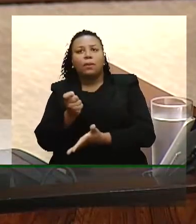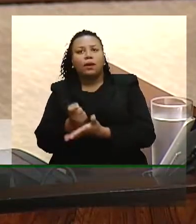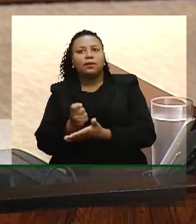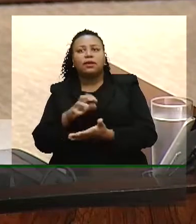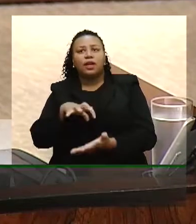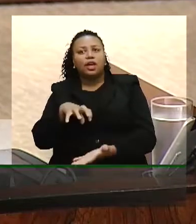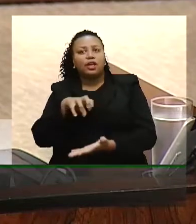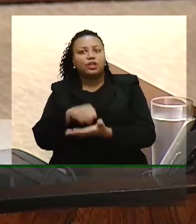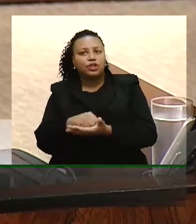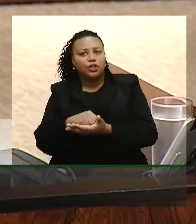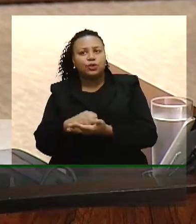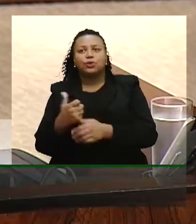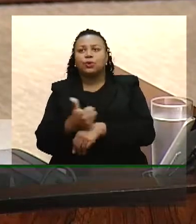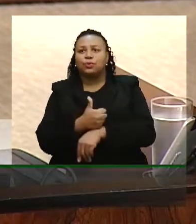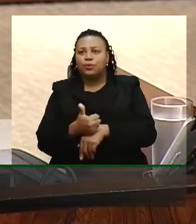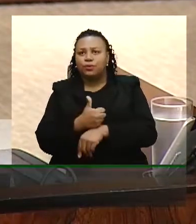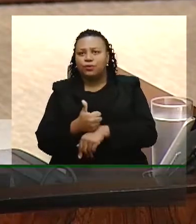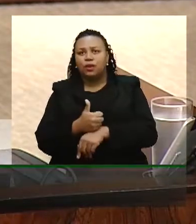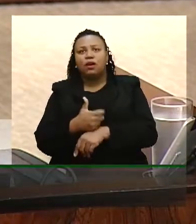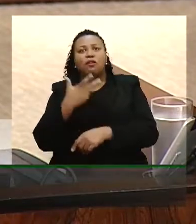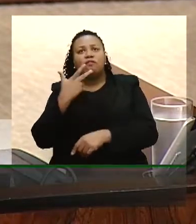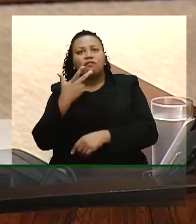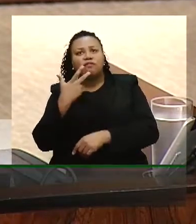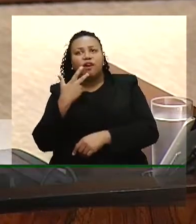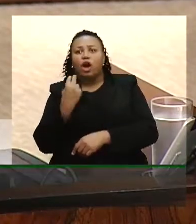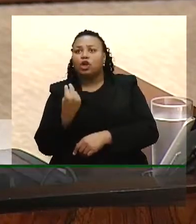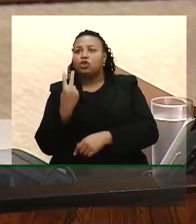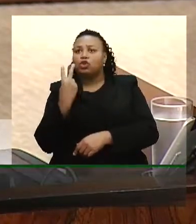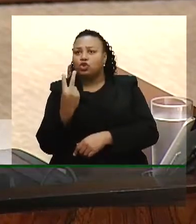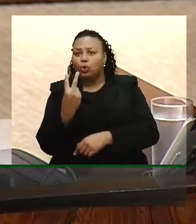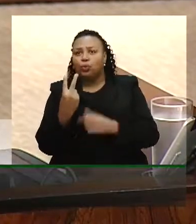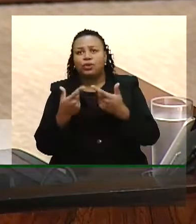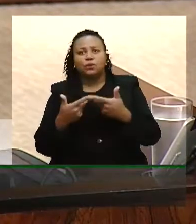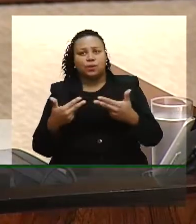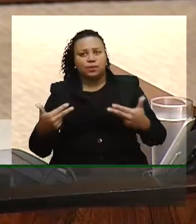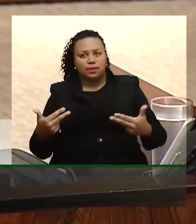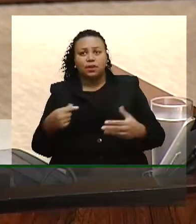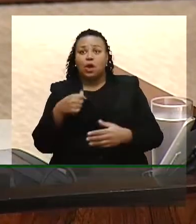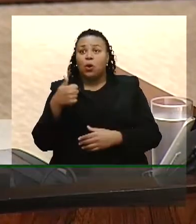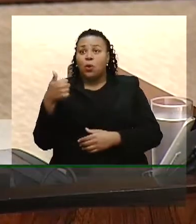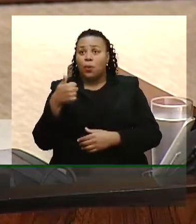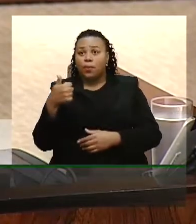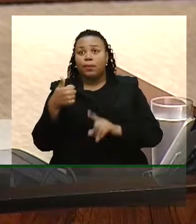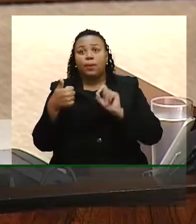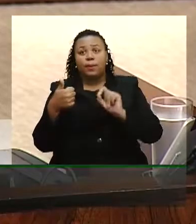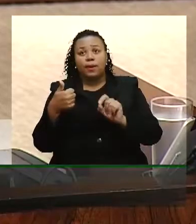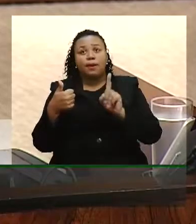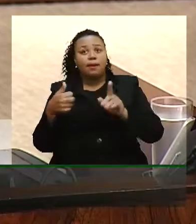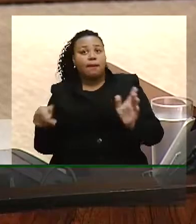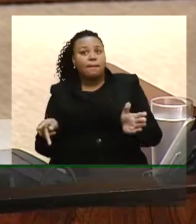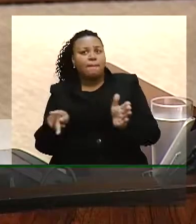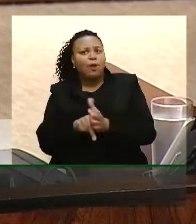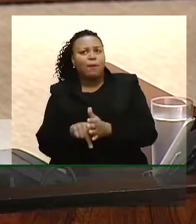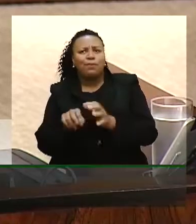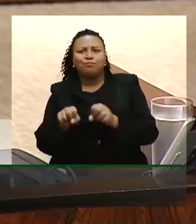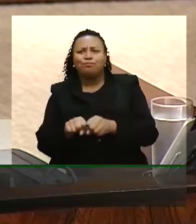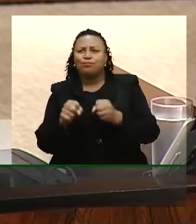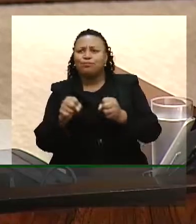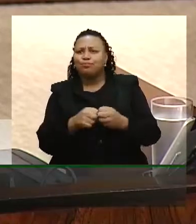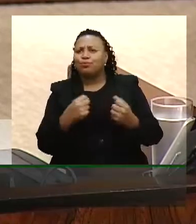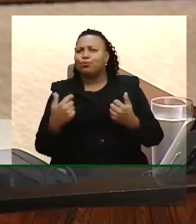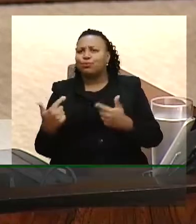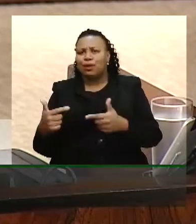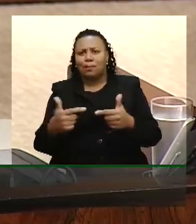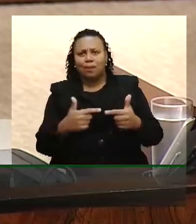de registro profissional, destaco dois aspectos. O primeiro é a própria precarização do